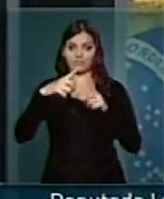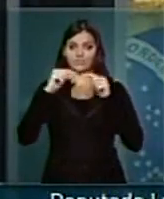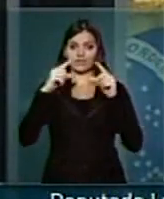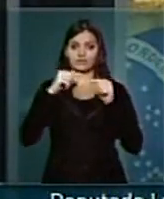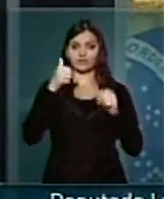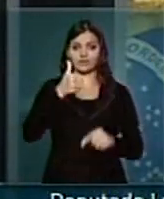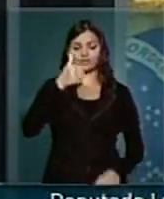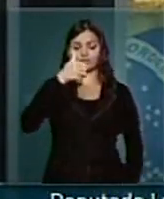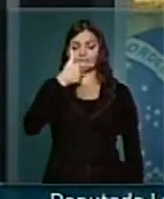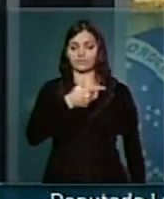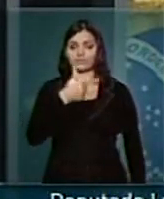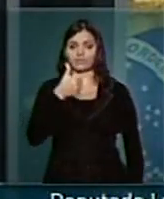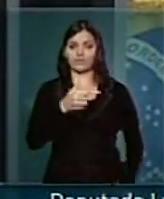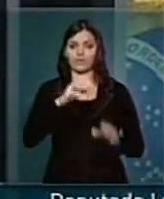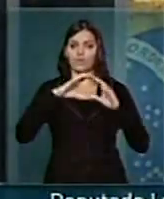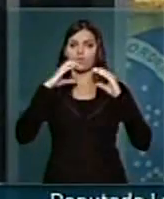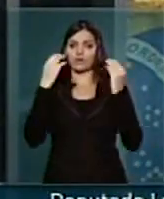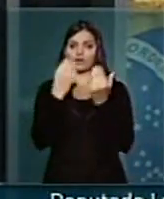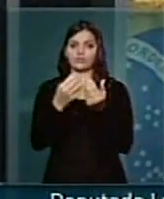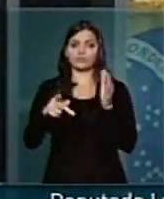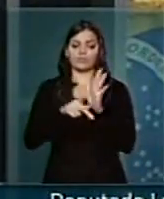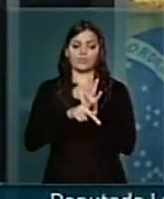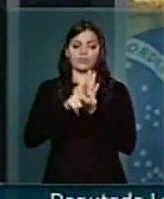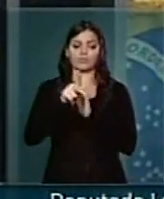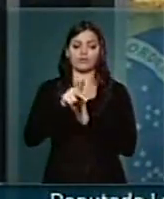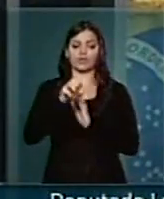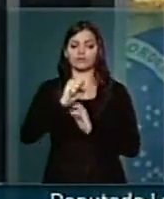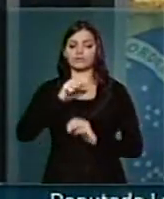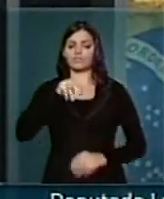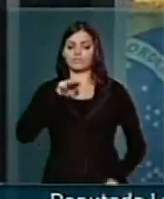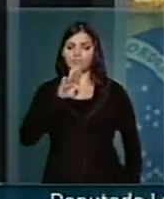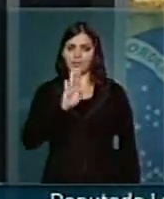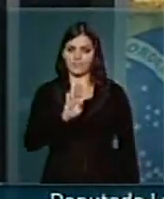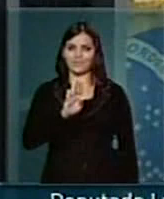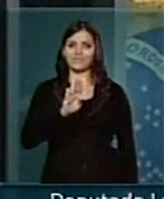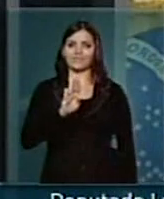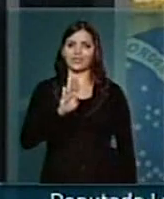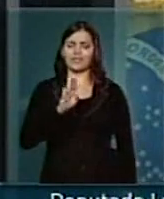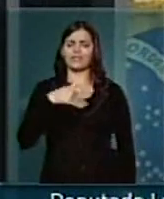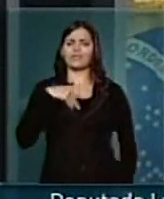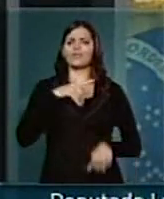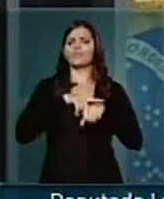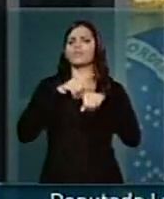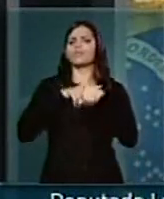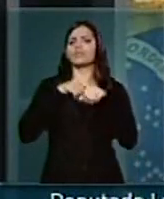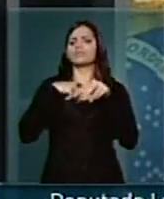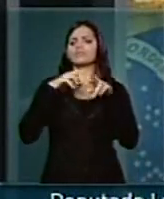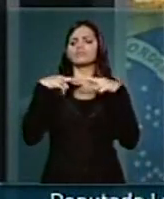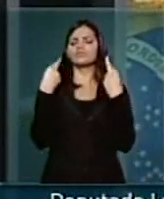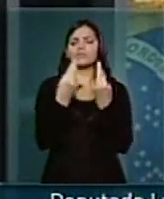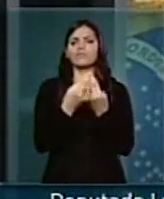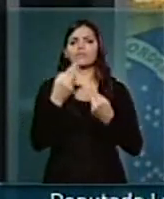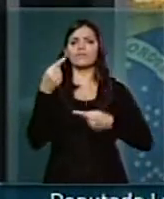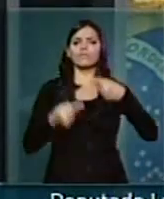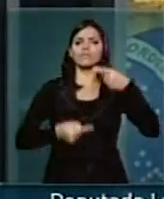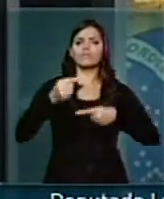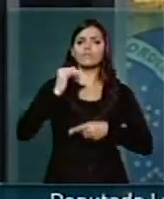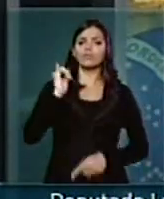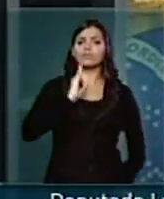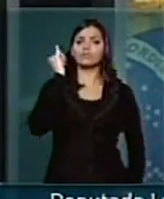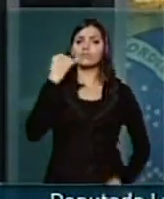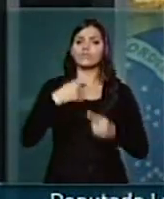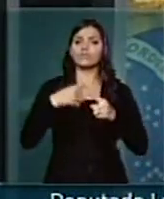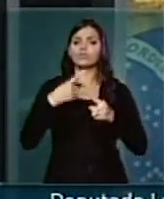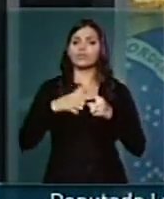o 12º Congresso do Partido Socialista Brasileiro. E é um momento importante, porque é um momento que culmina